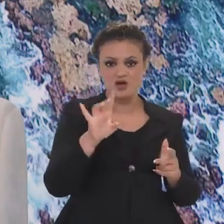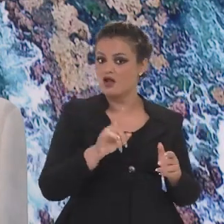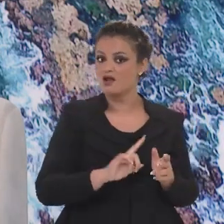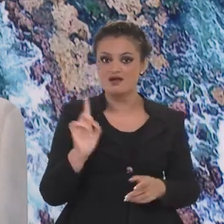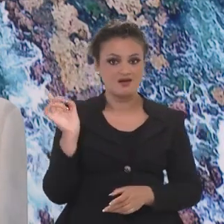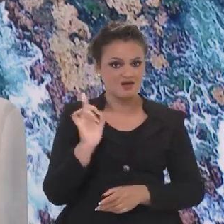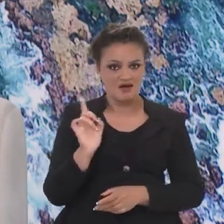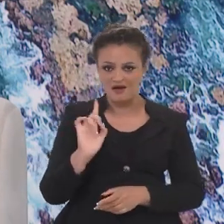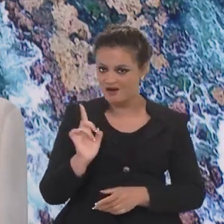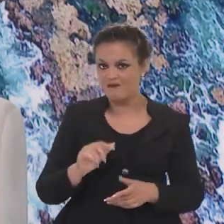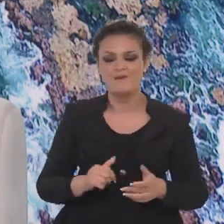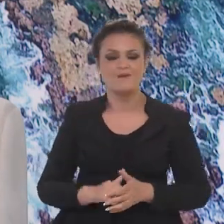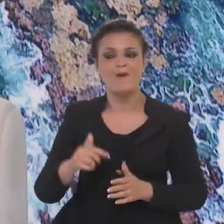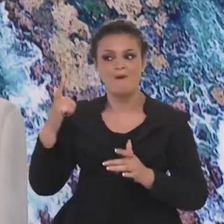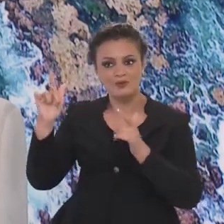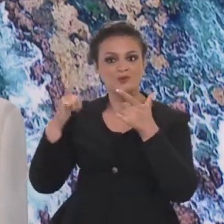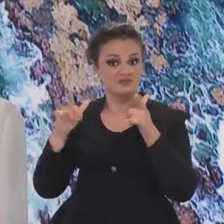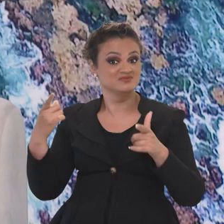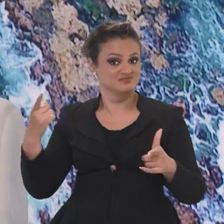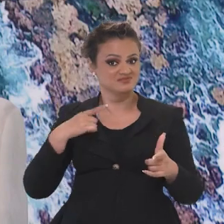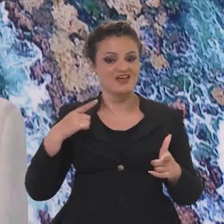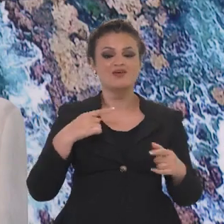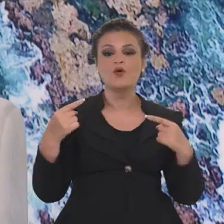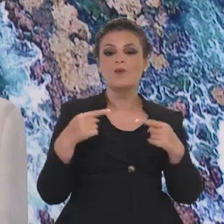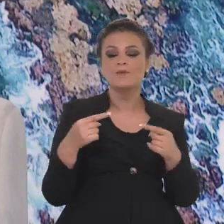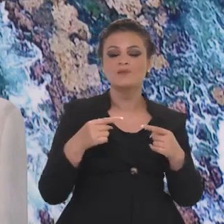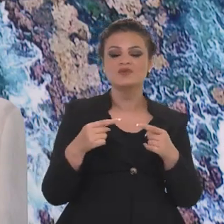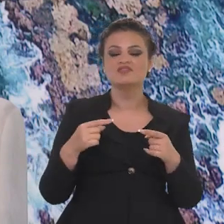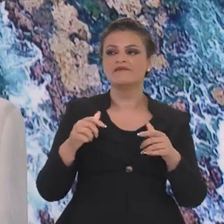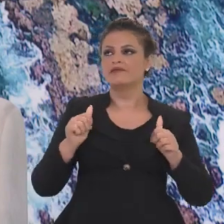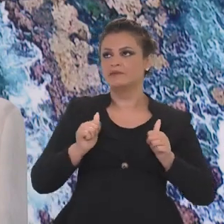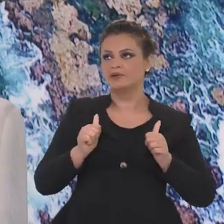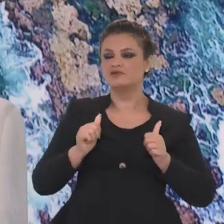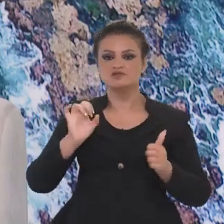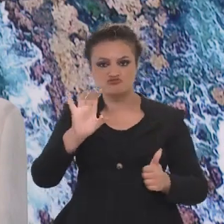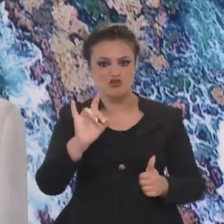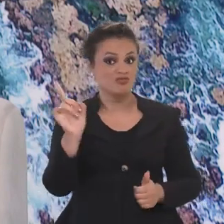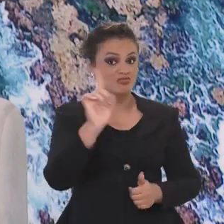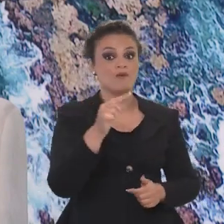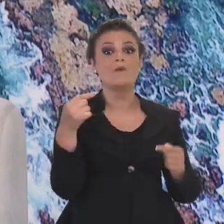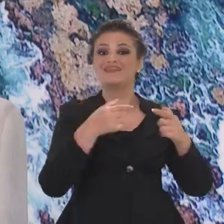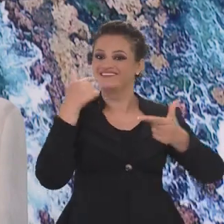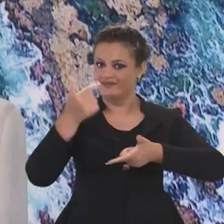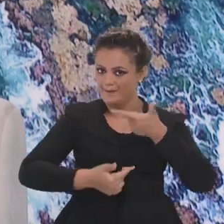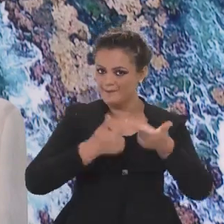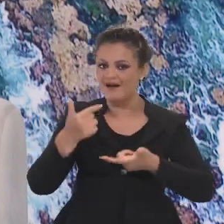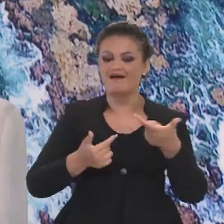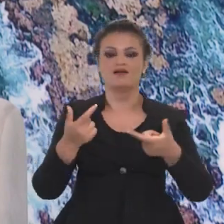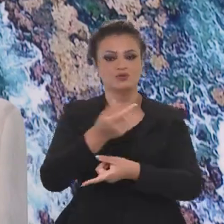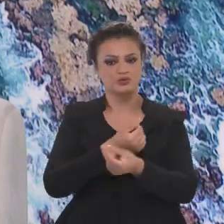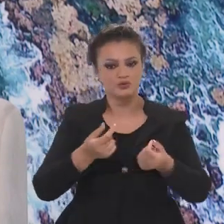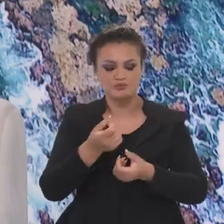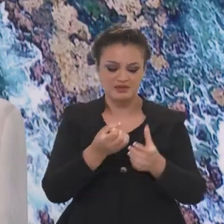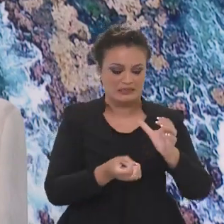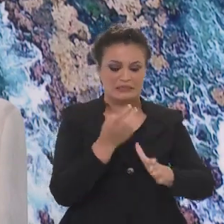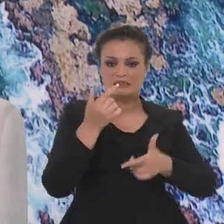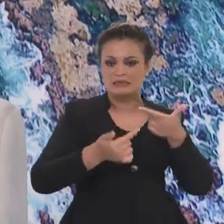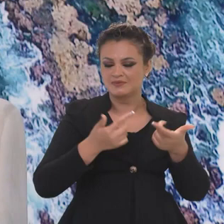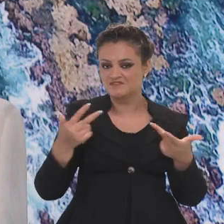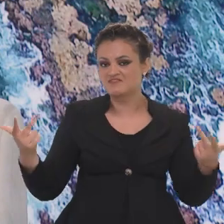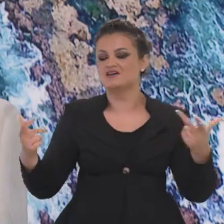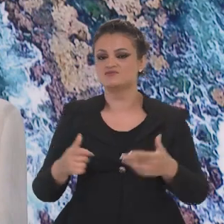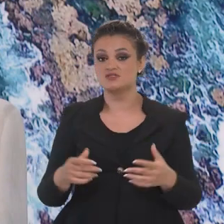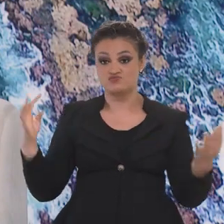só lazer, turismo não é aquilo que a gente faz quando não tem nada para fazer, turismo não está associado a ociosidade. Turismo está associado a trabalho, a economia,